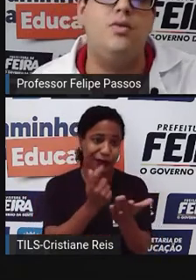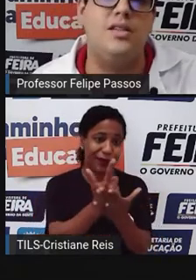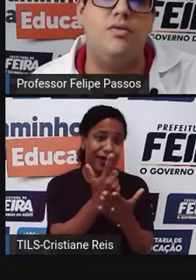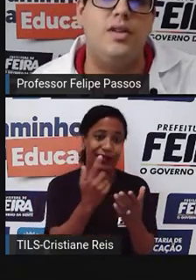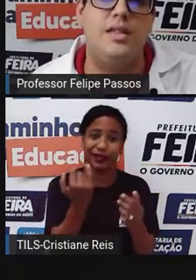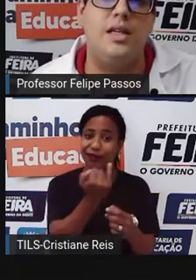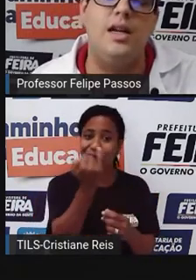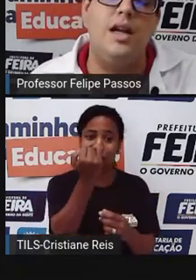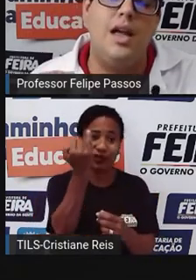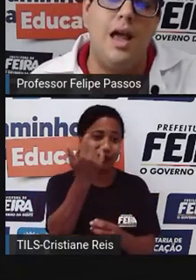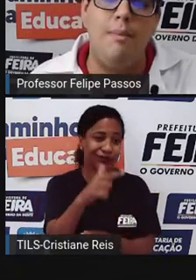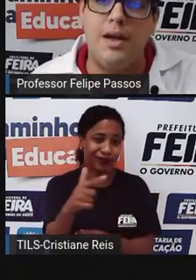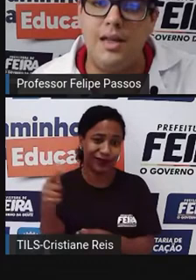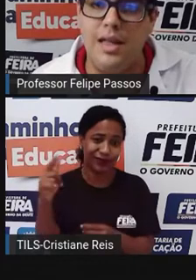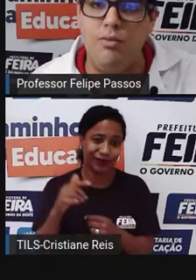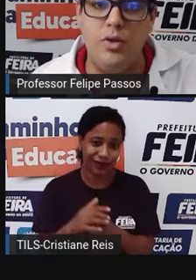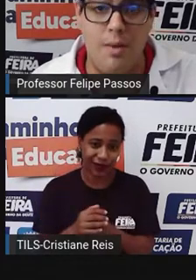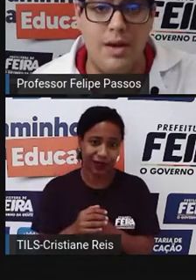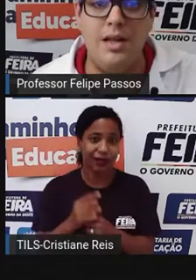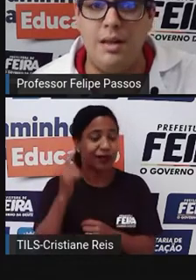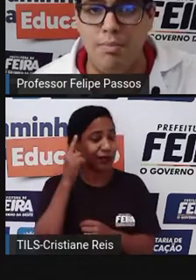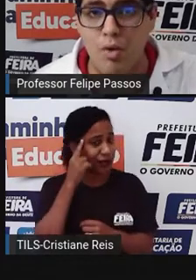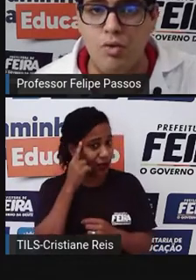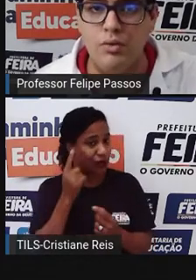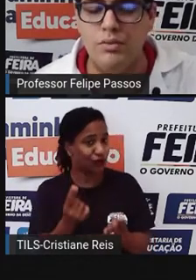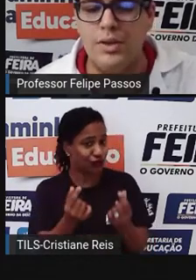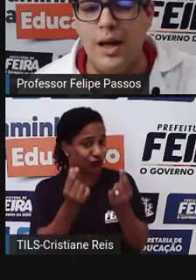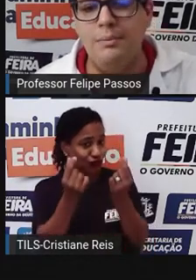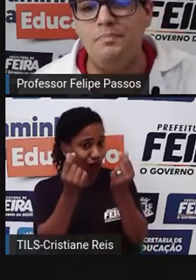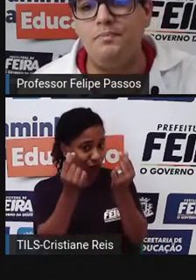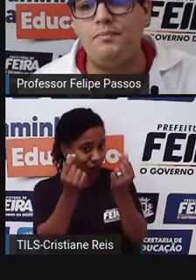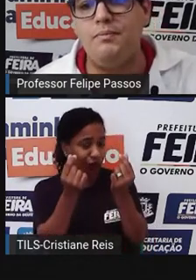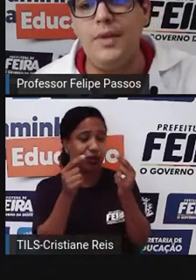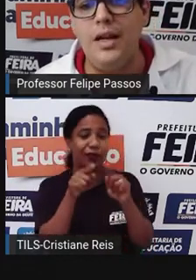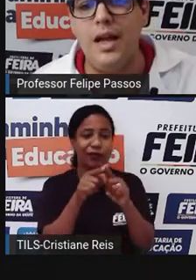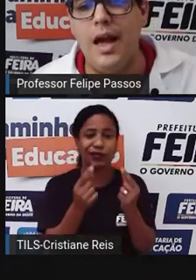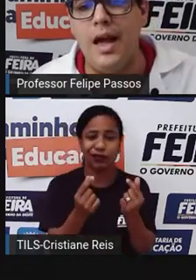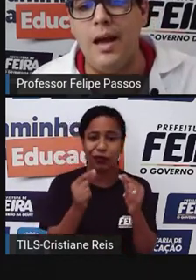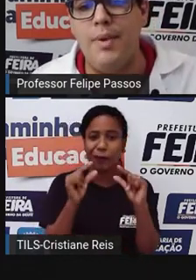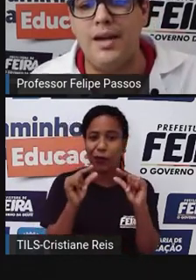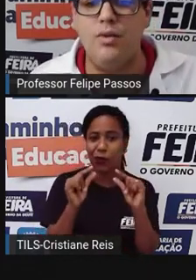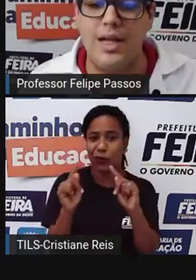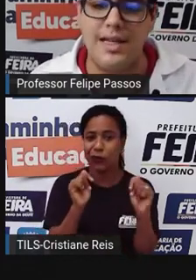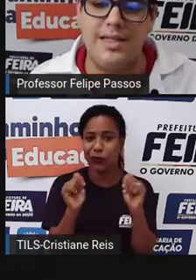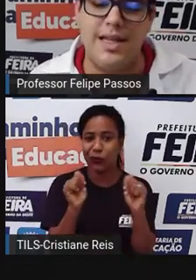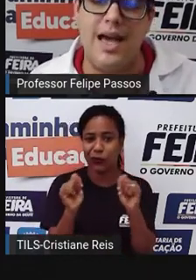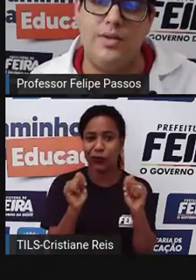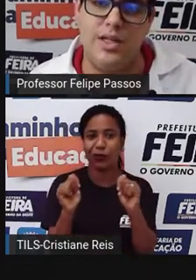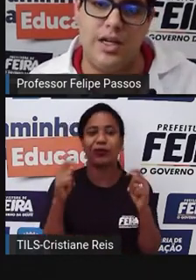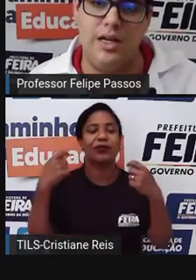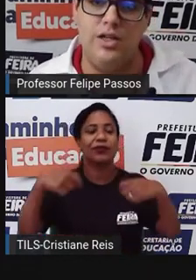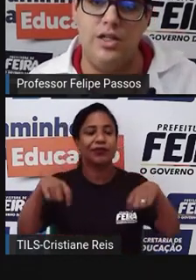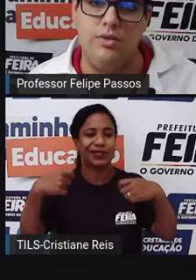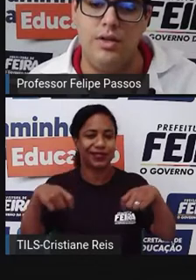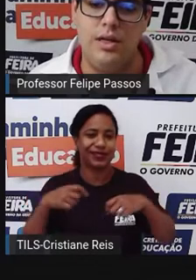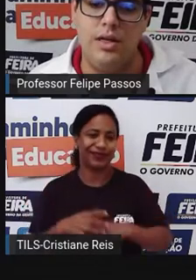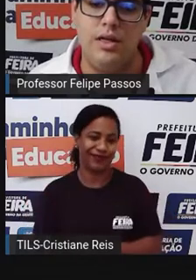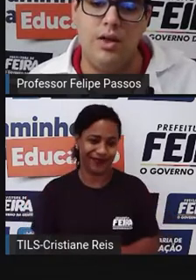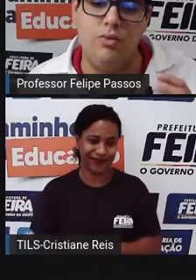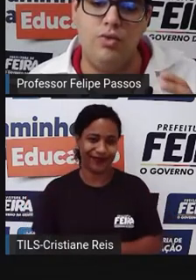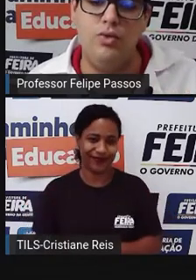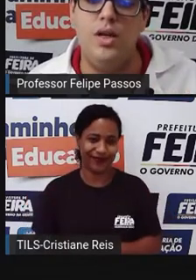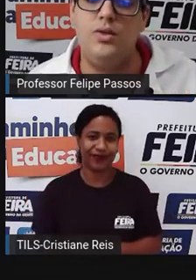Então, pensar em educação financeira é para quem tem muito e é para quem tem pouco, tá? Para que o necessário seja garantido.